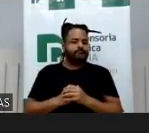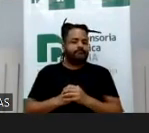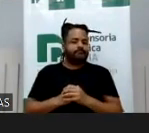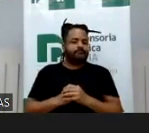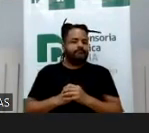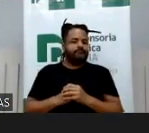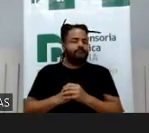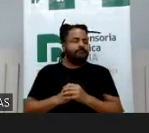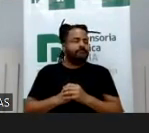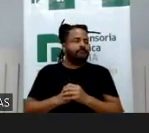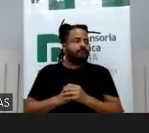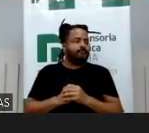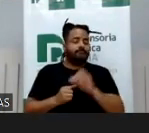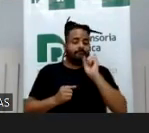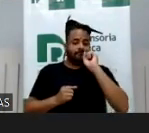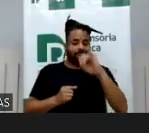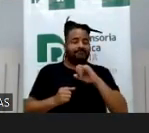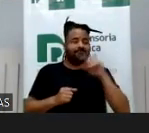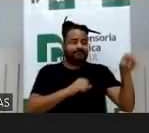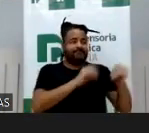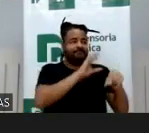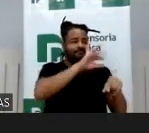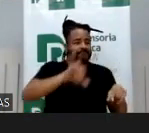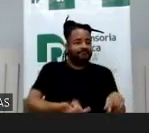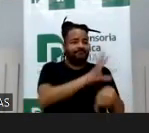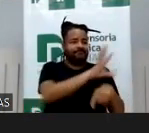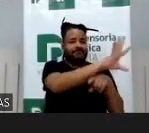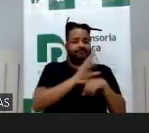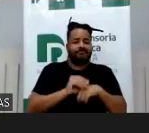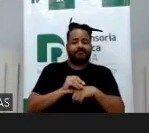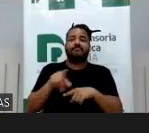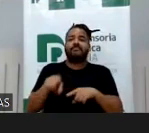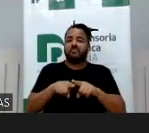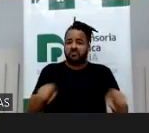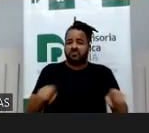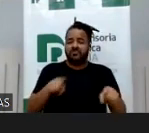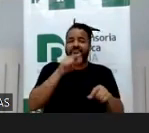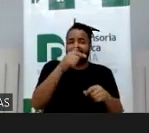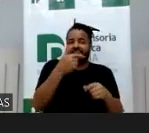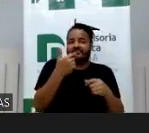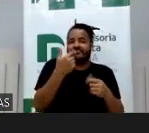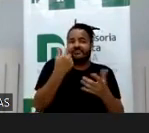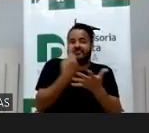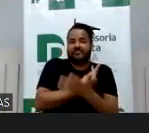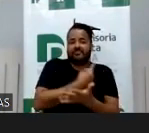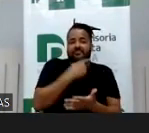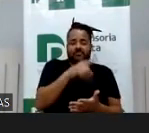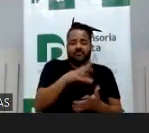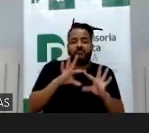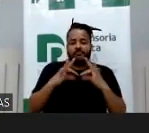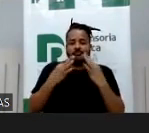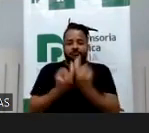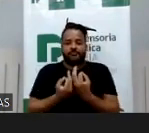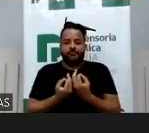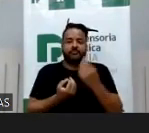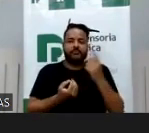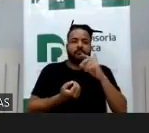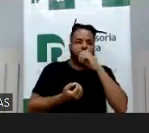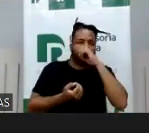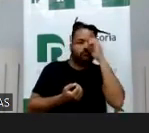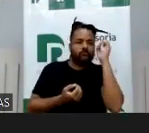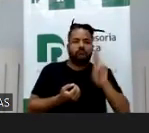Se há abuso, se há arbítrio, se existe risco, é abuso. No meu caso, não é do poder familiar, né? De uma relação